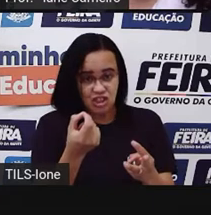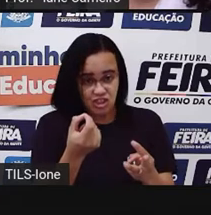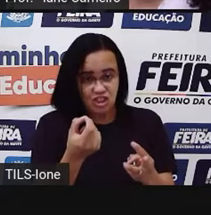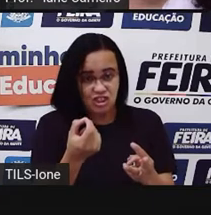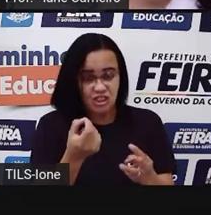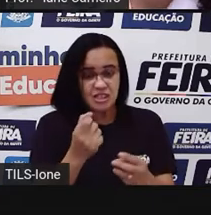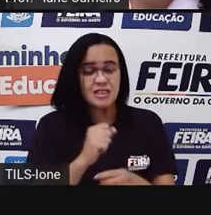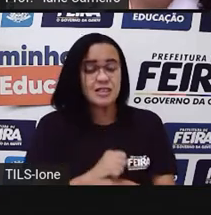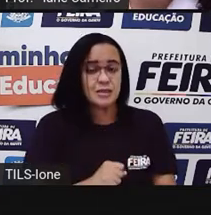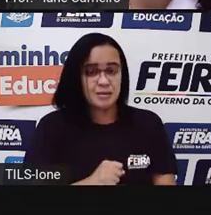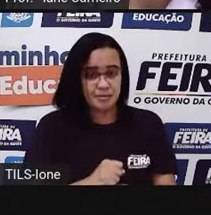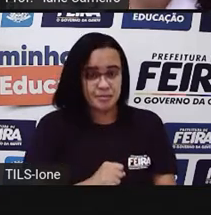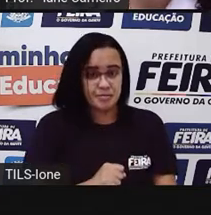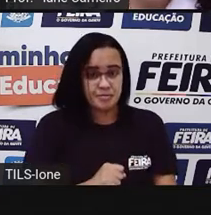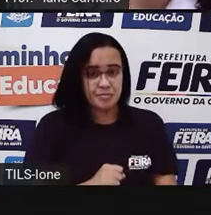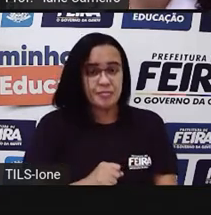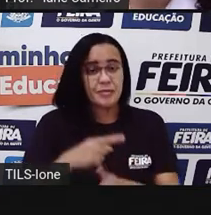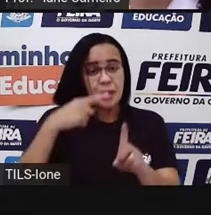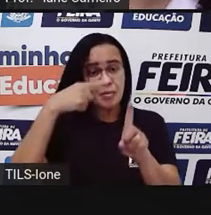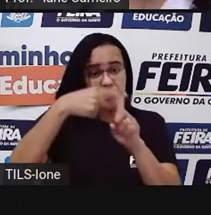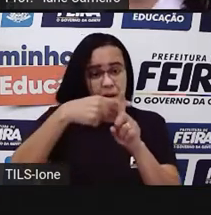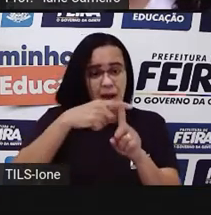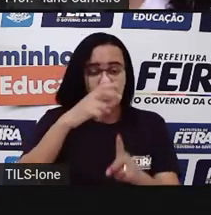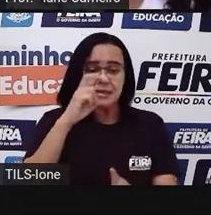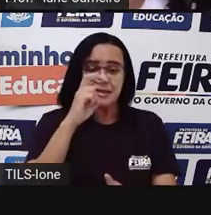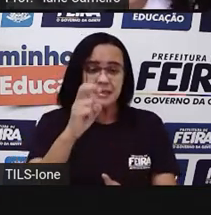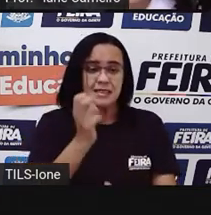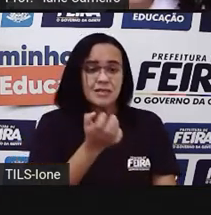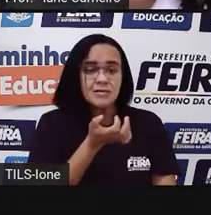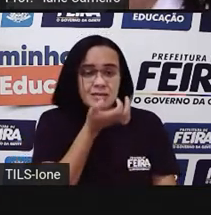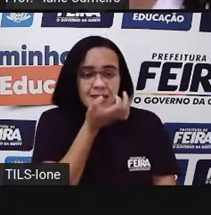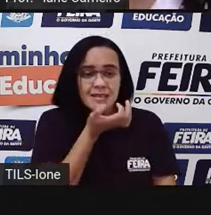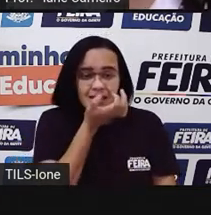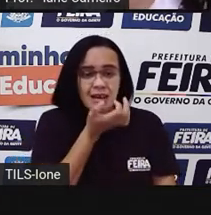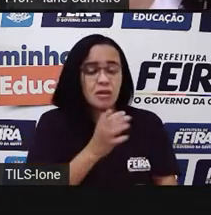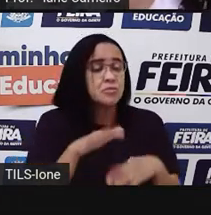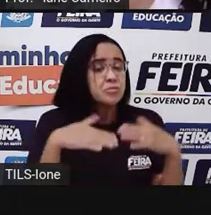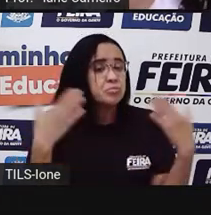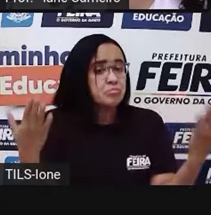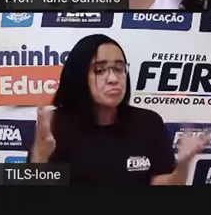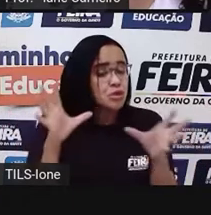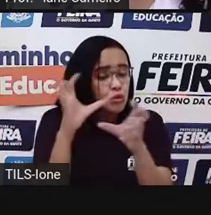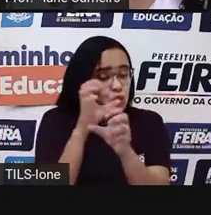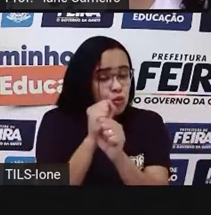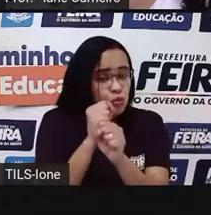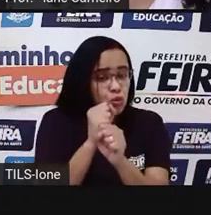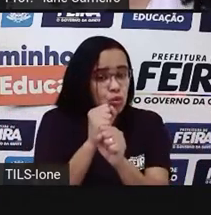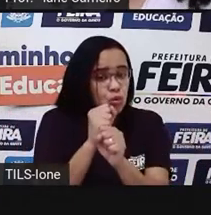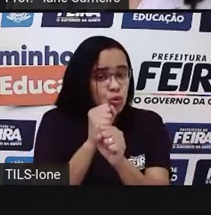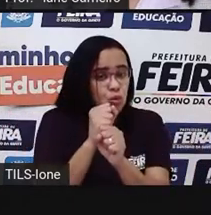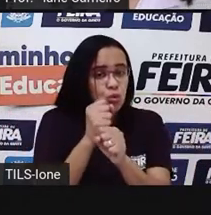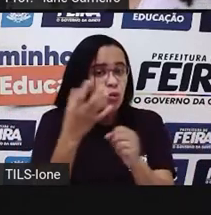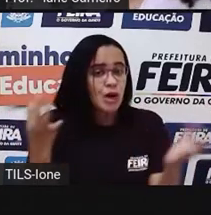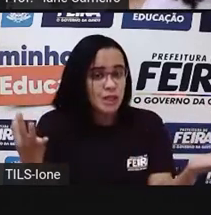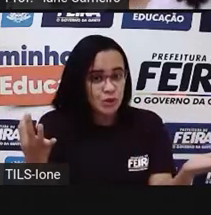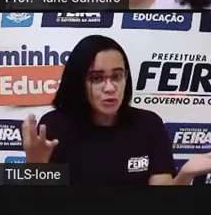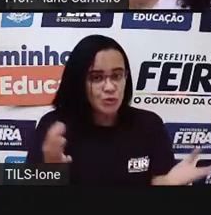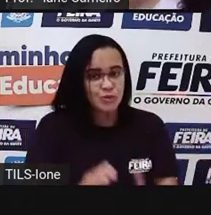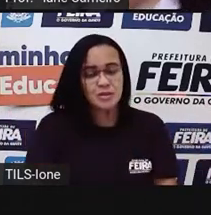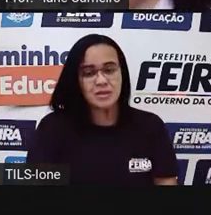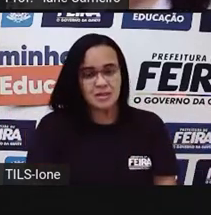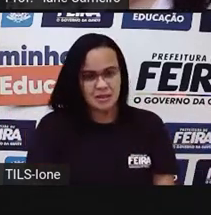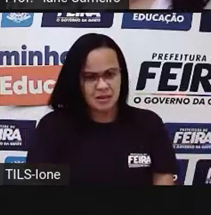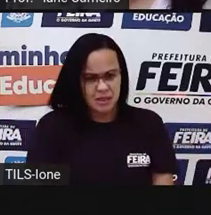que é a moeda que custa R$0,05. Quanto é? R$22